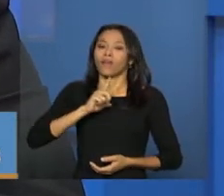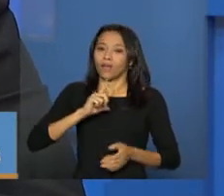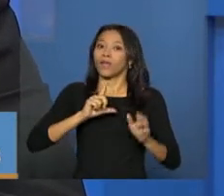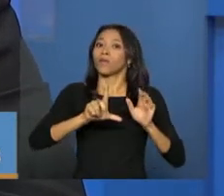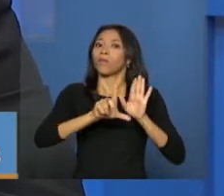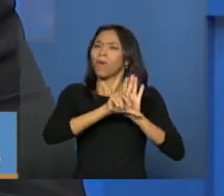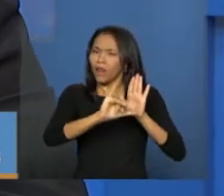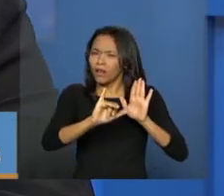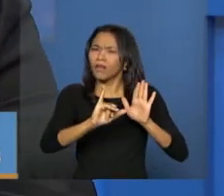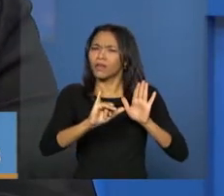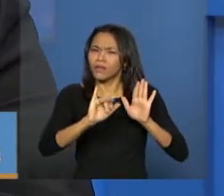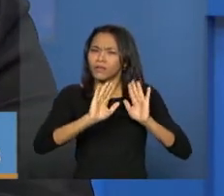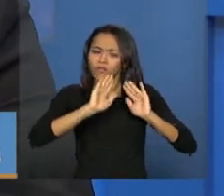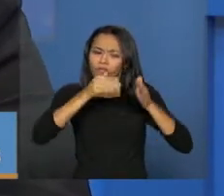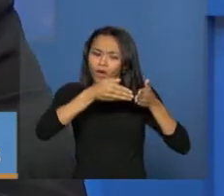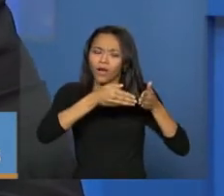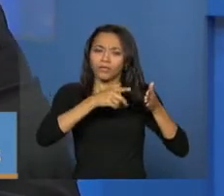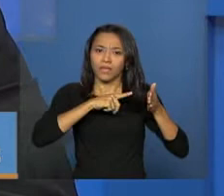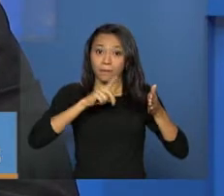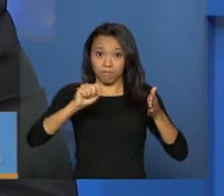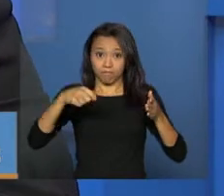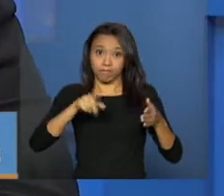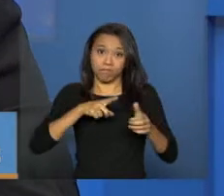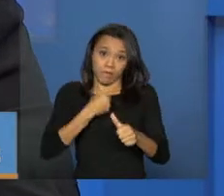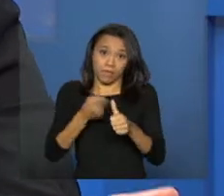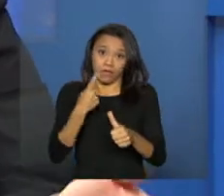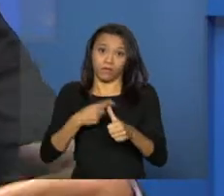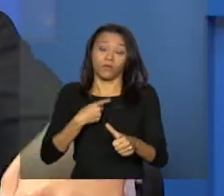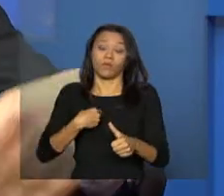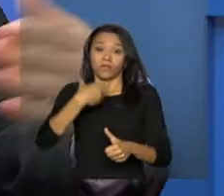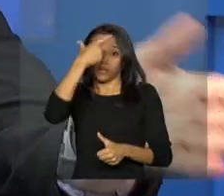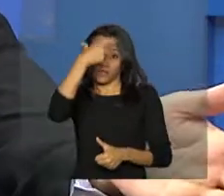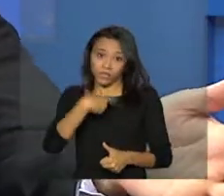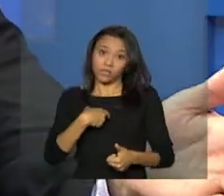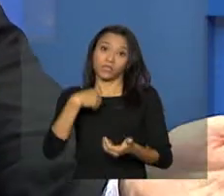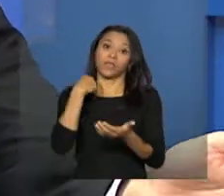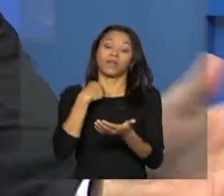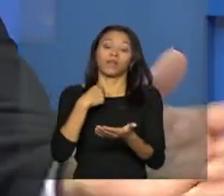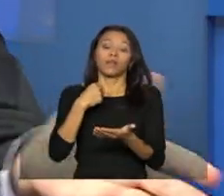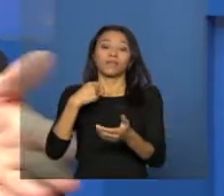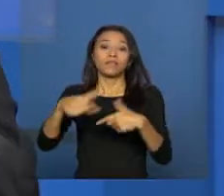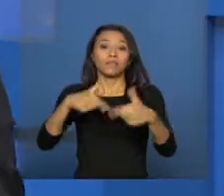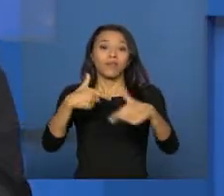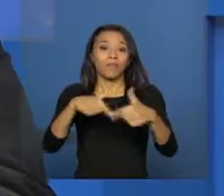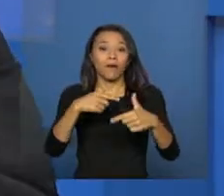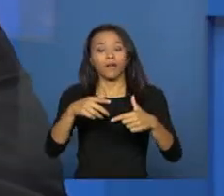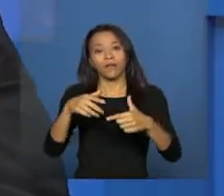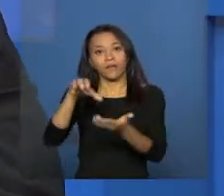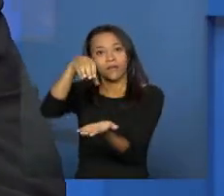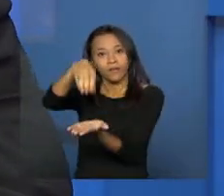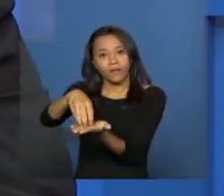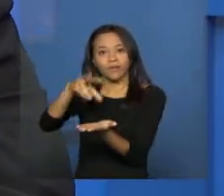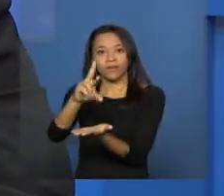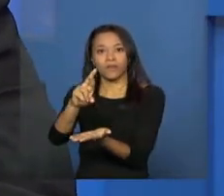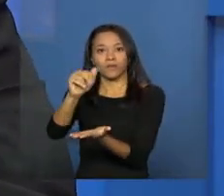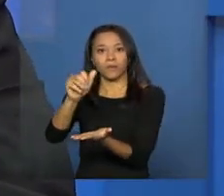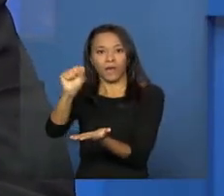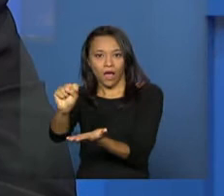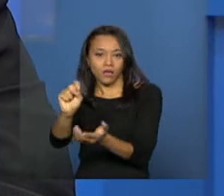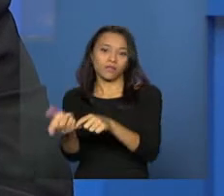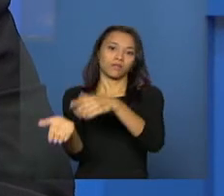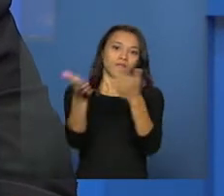local, sendo um servidor concursado, por exemplo, qual que ele está colocando a pergunta, trabalhar no CRAS ou no CREAS, ele pode,